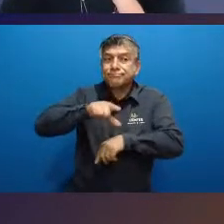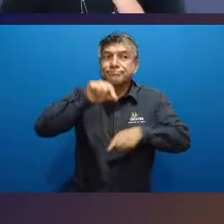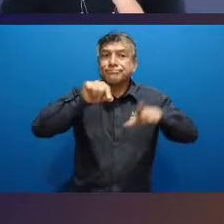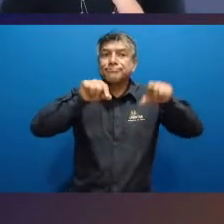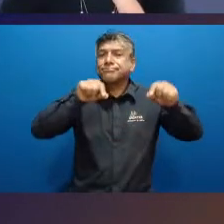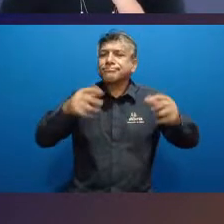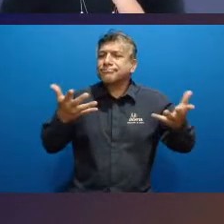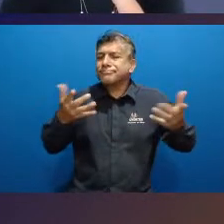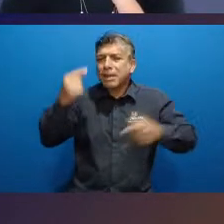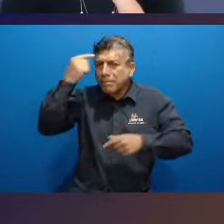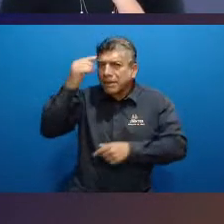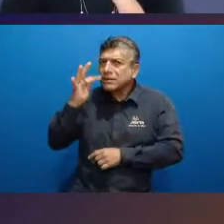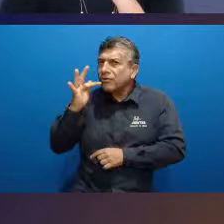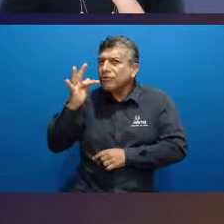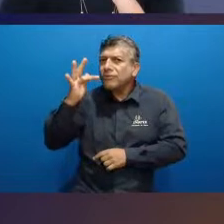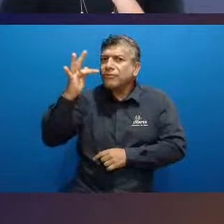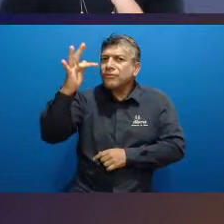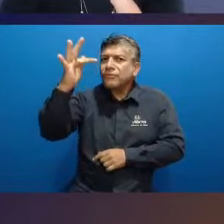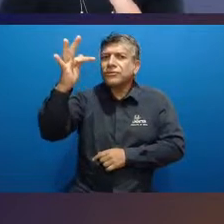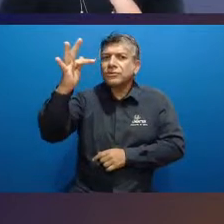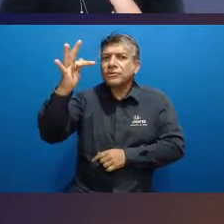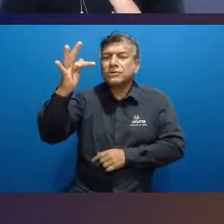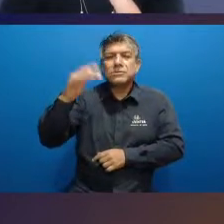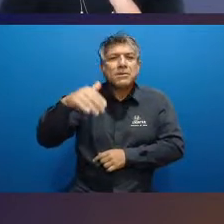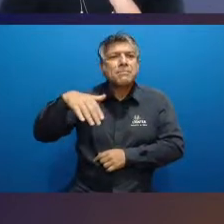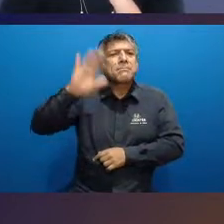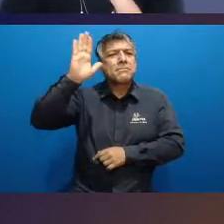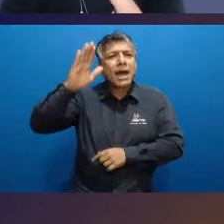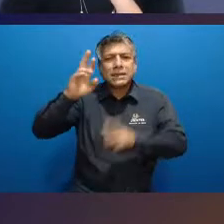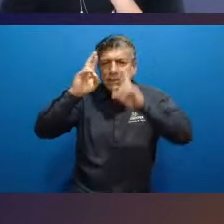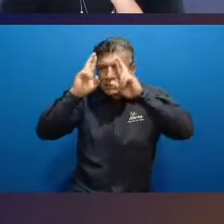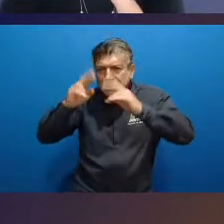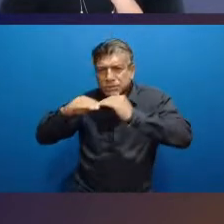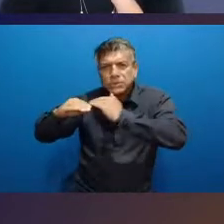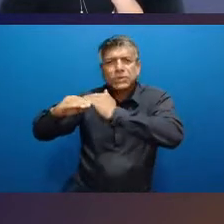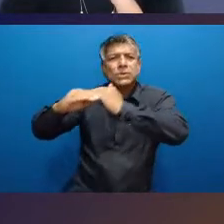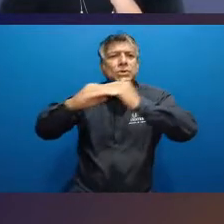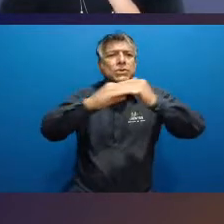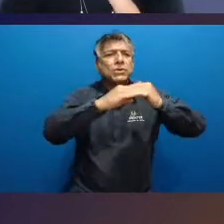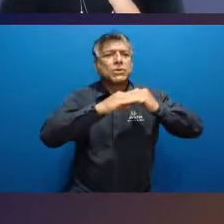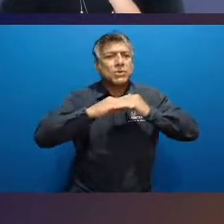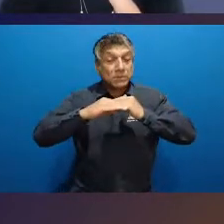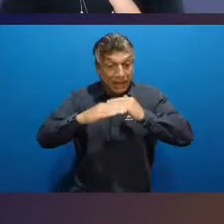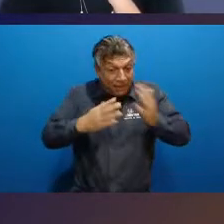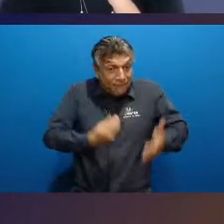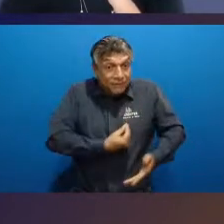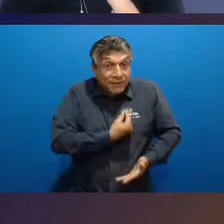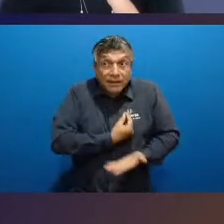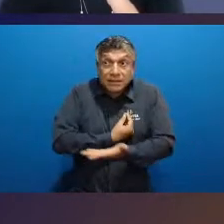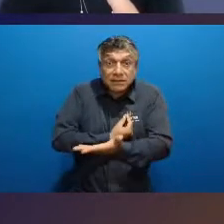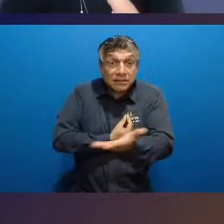pensar um futuro atuante mais humanizado, porque a gente está falando sobre vida, né? Então, sobre